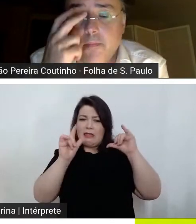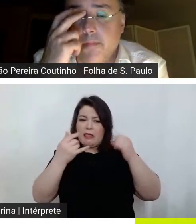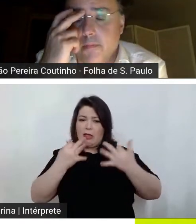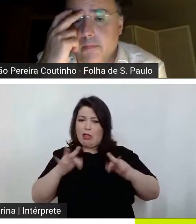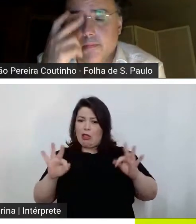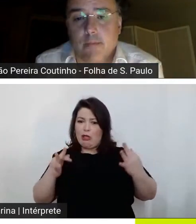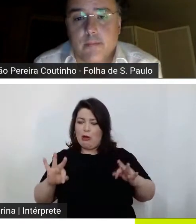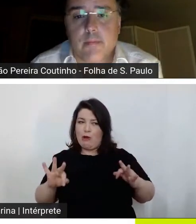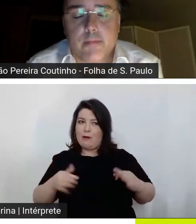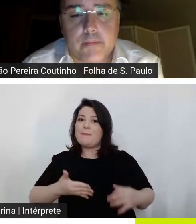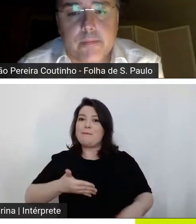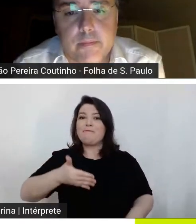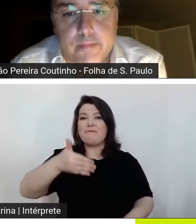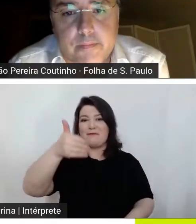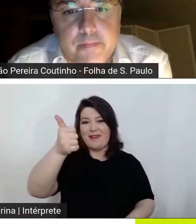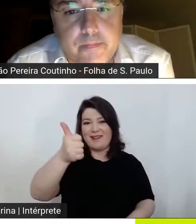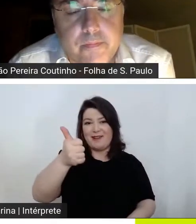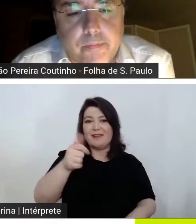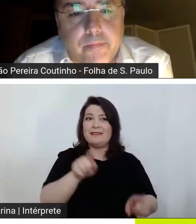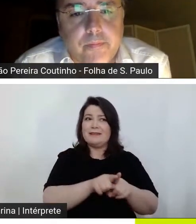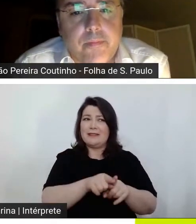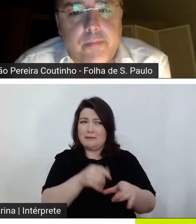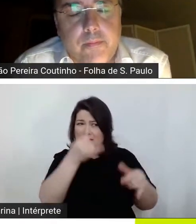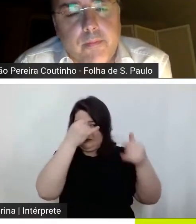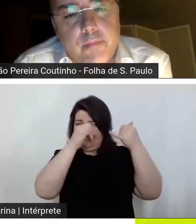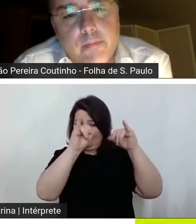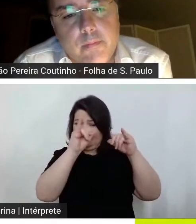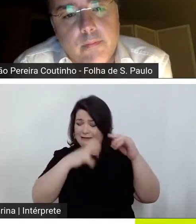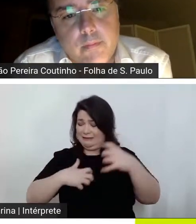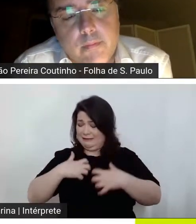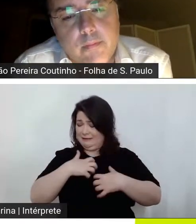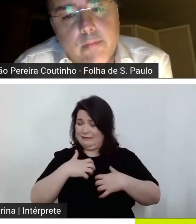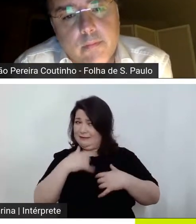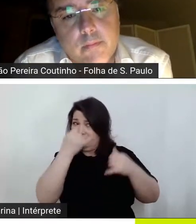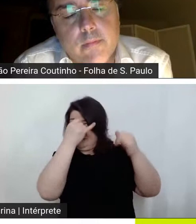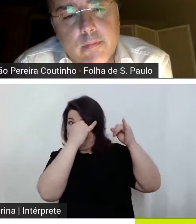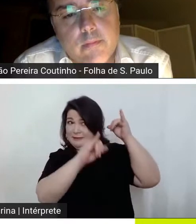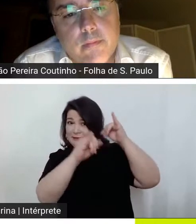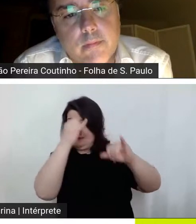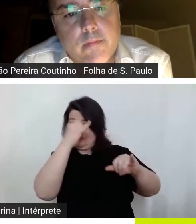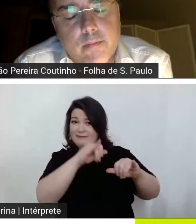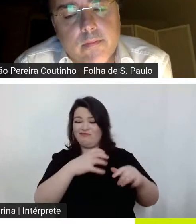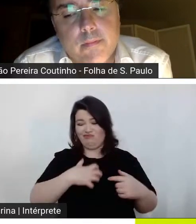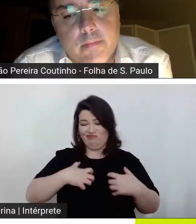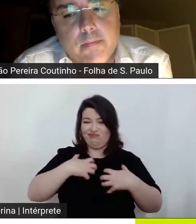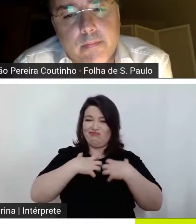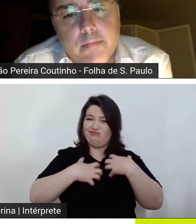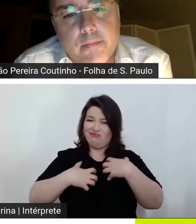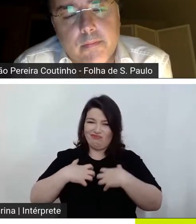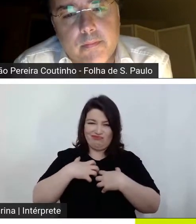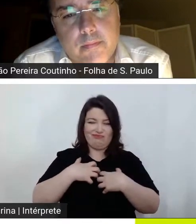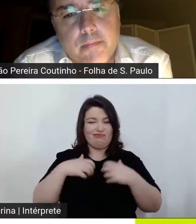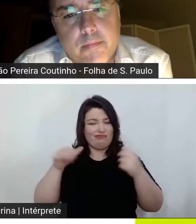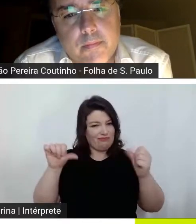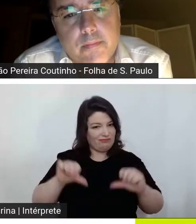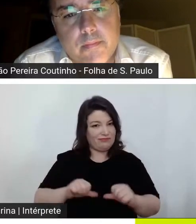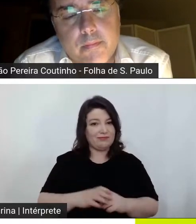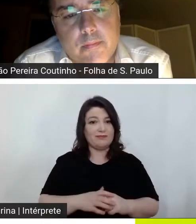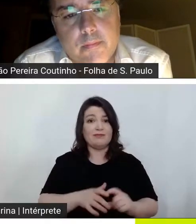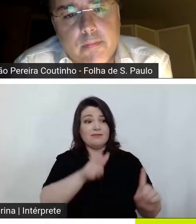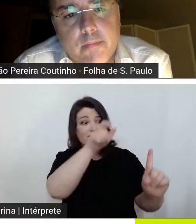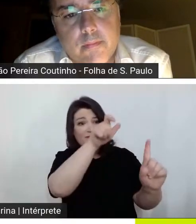nenhuma angústia né a angústia é insuportável sem dúvida nenhuma o Howard também não tem